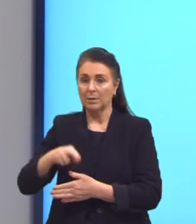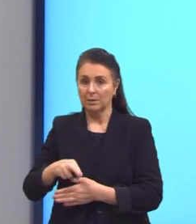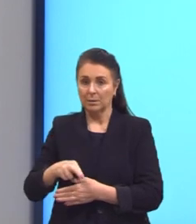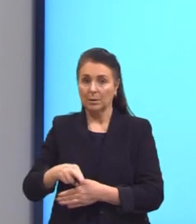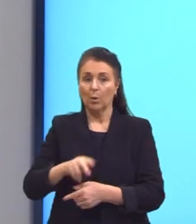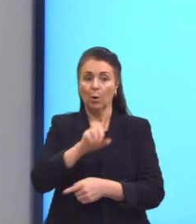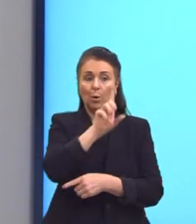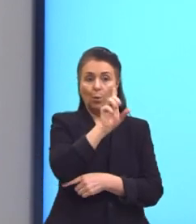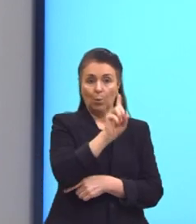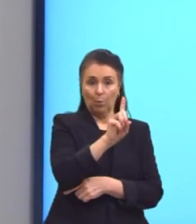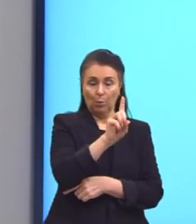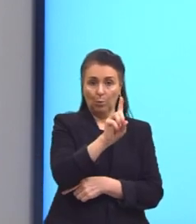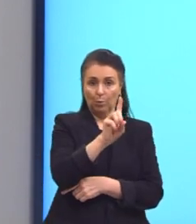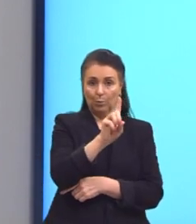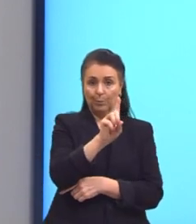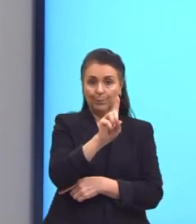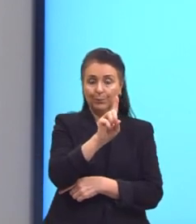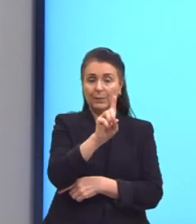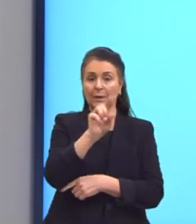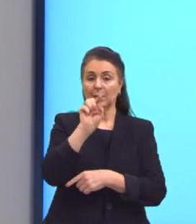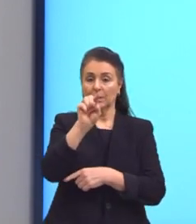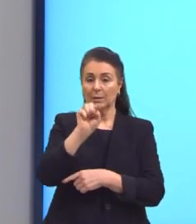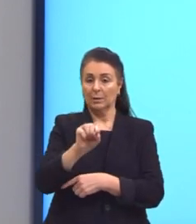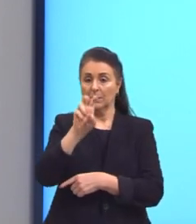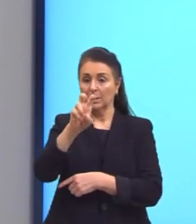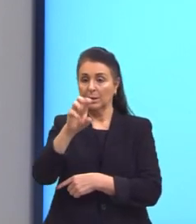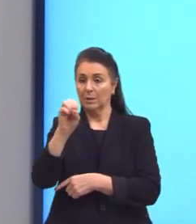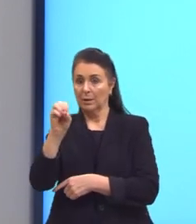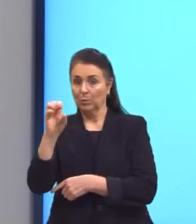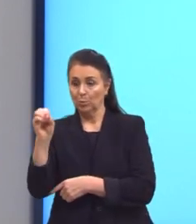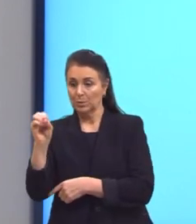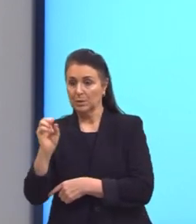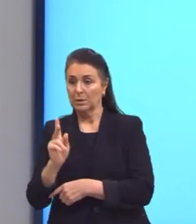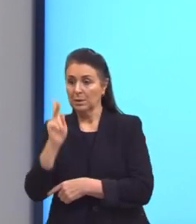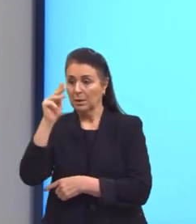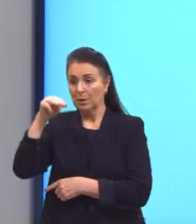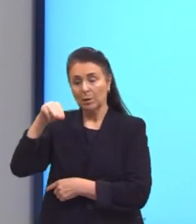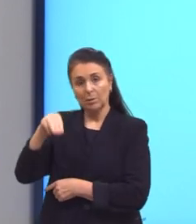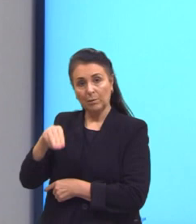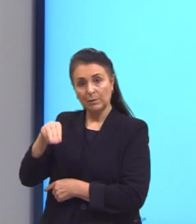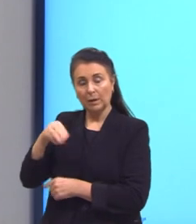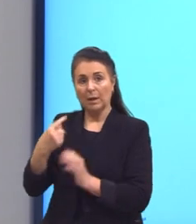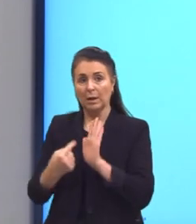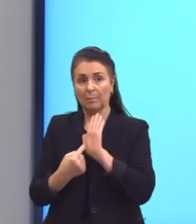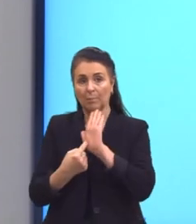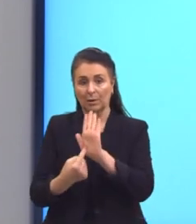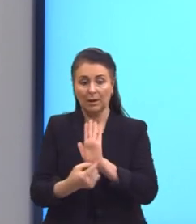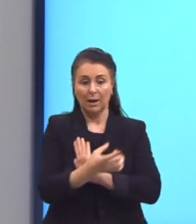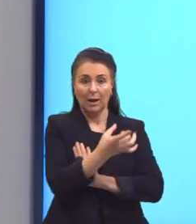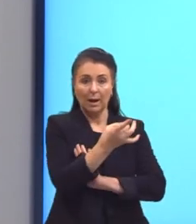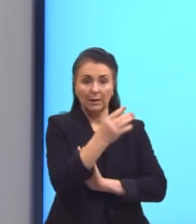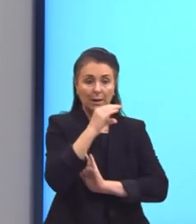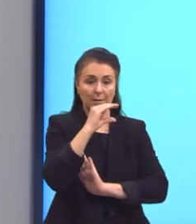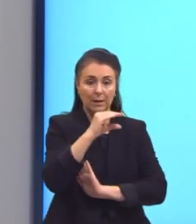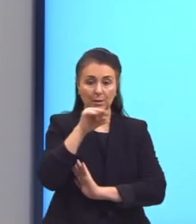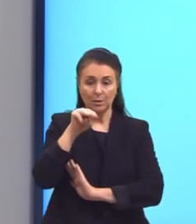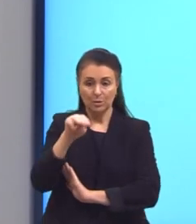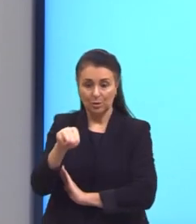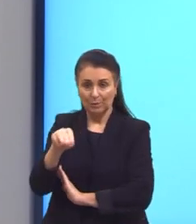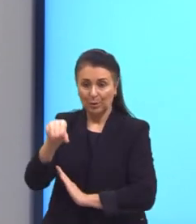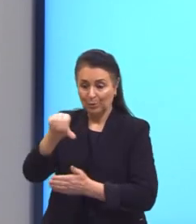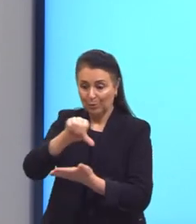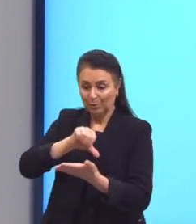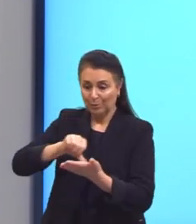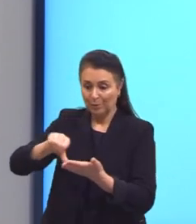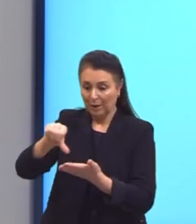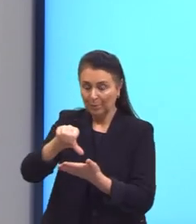centímetro está para 500 quilômetros. Ela indica que para cada centímetro do mapa, corresponde